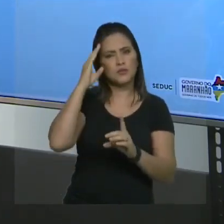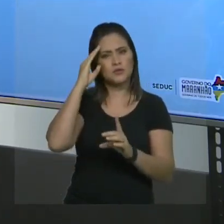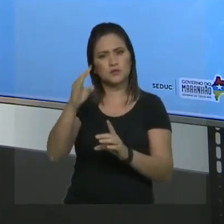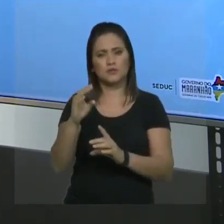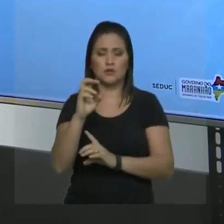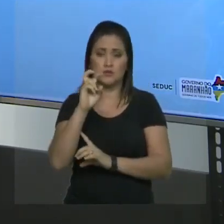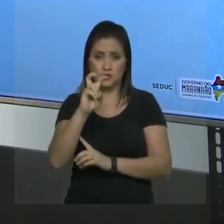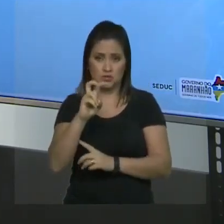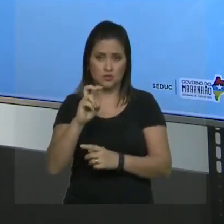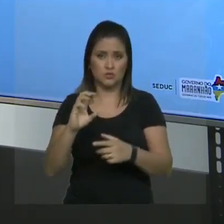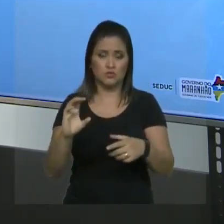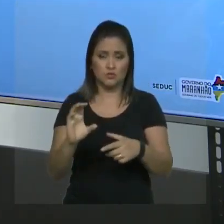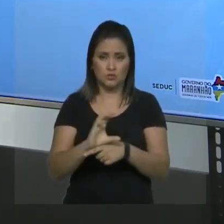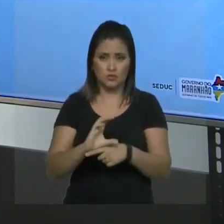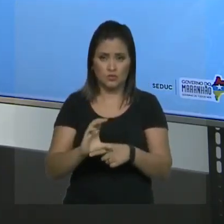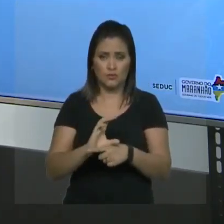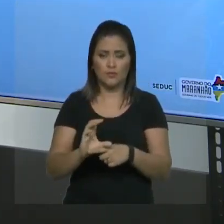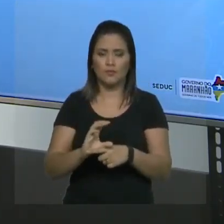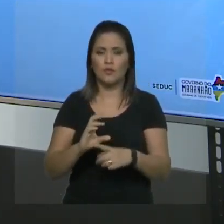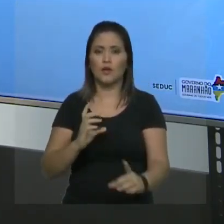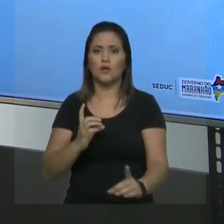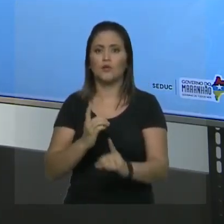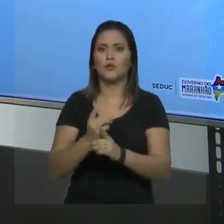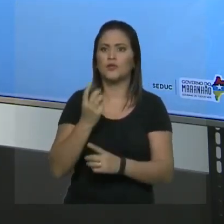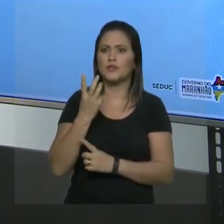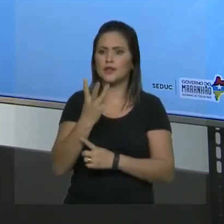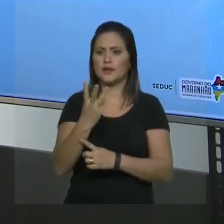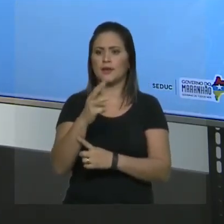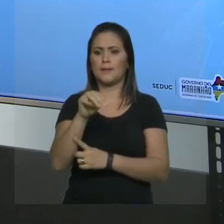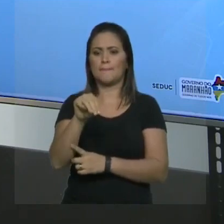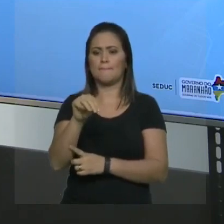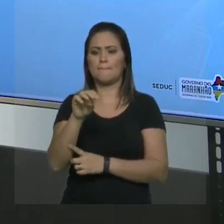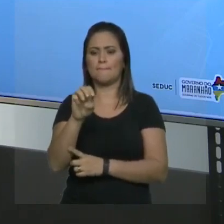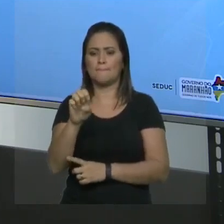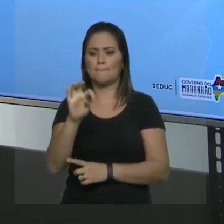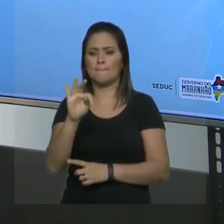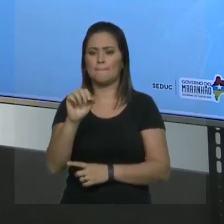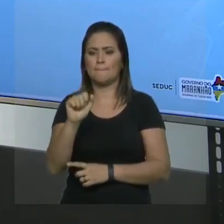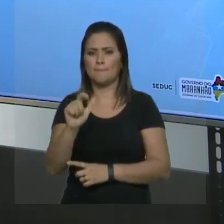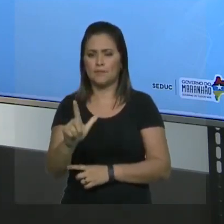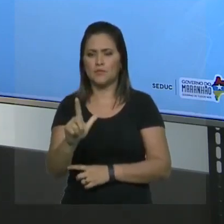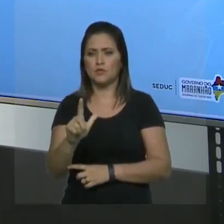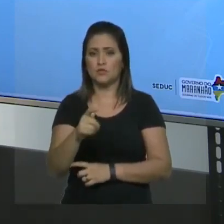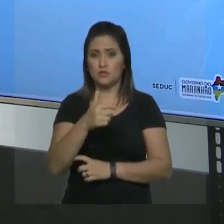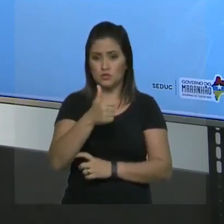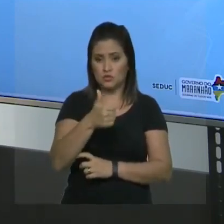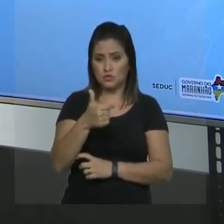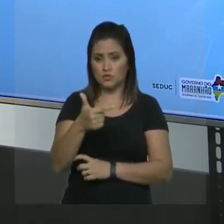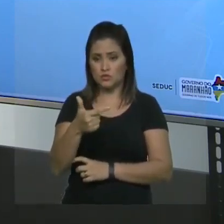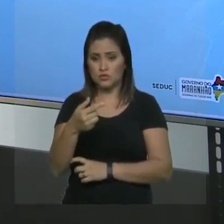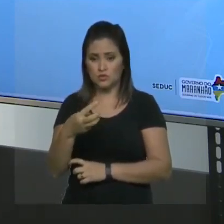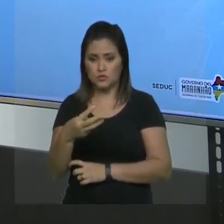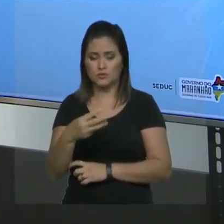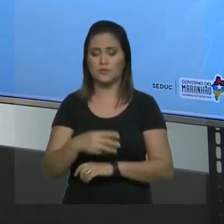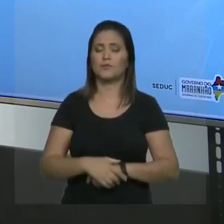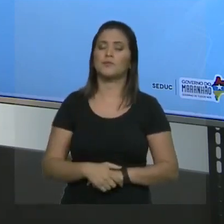cadeia principal. E na mesma hora, achei três radicais metil. 1, 2, 3. Beleza? Então é que nós falamos no início da aula. Quando